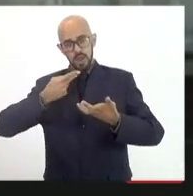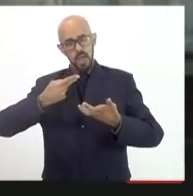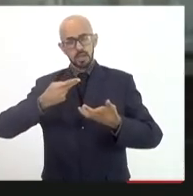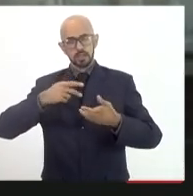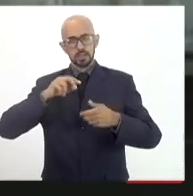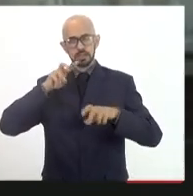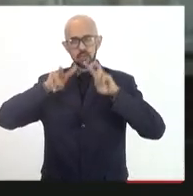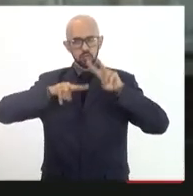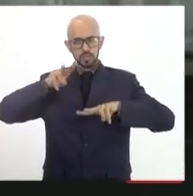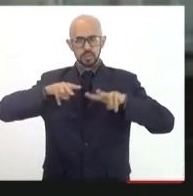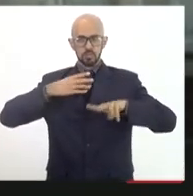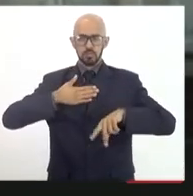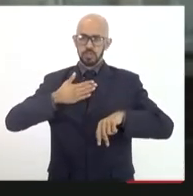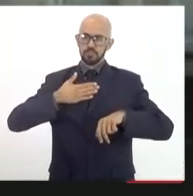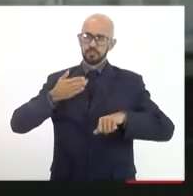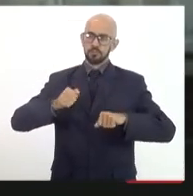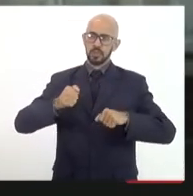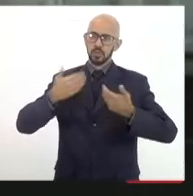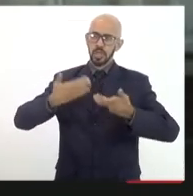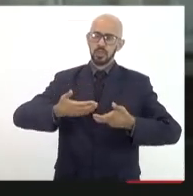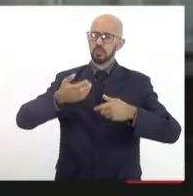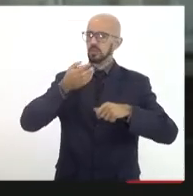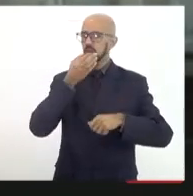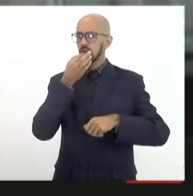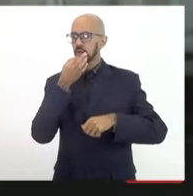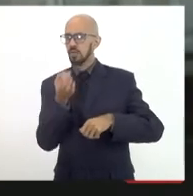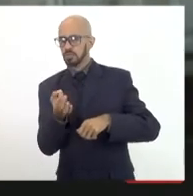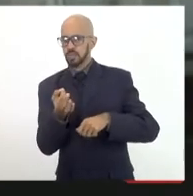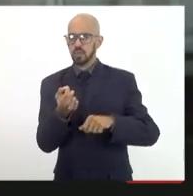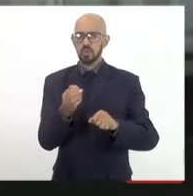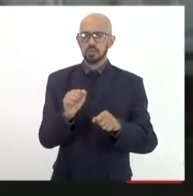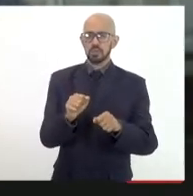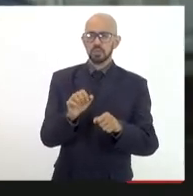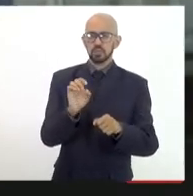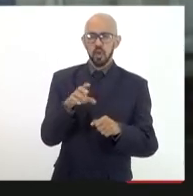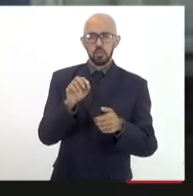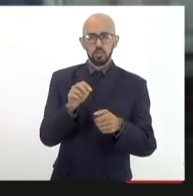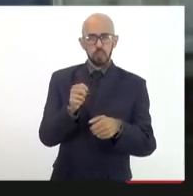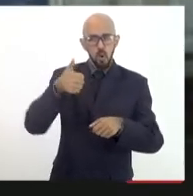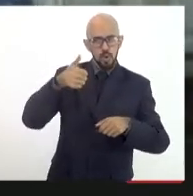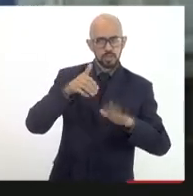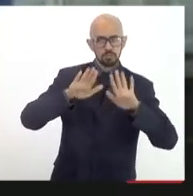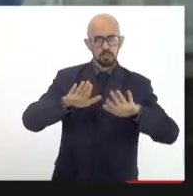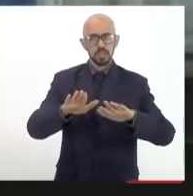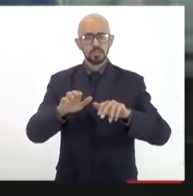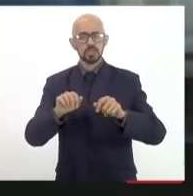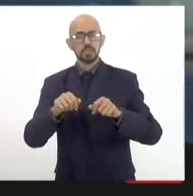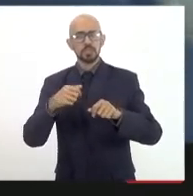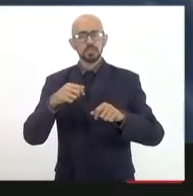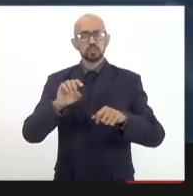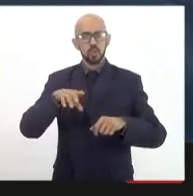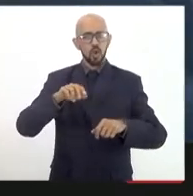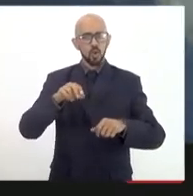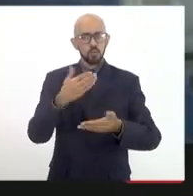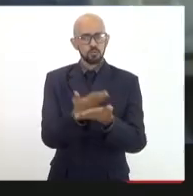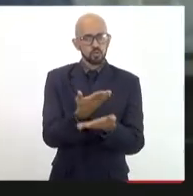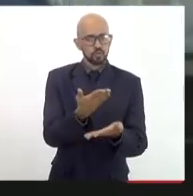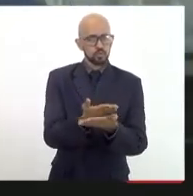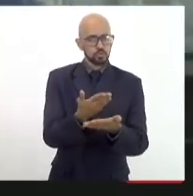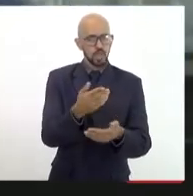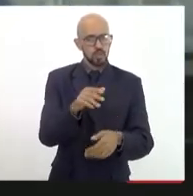passar aqui algumas poucas observações, não apenas como acadêmico, mas como gestor público, que tive